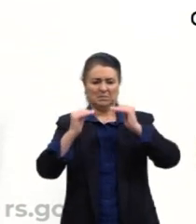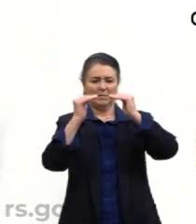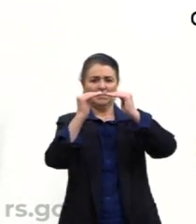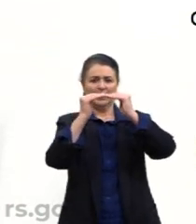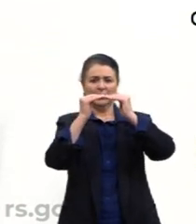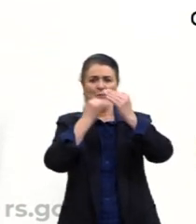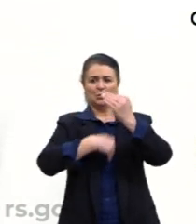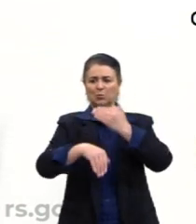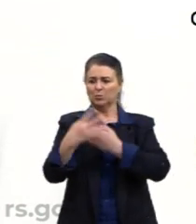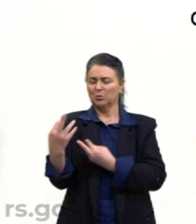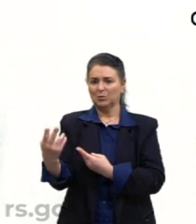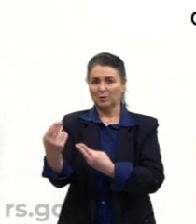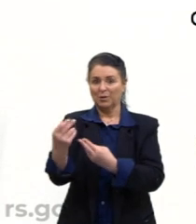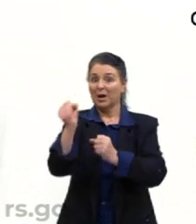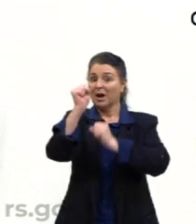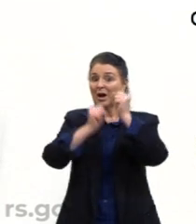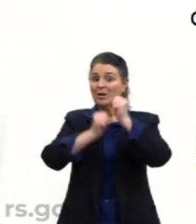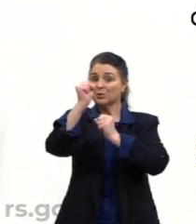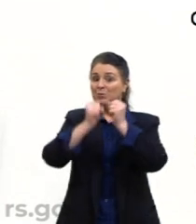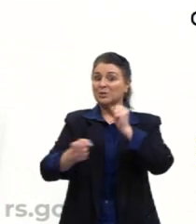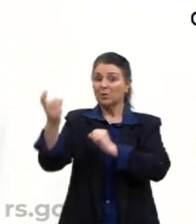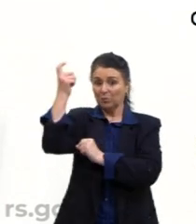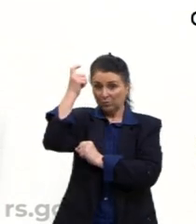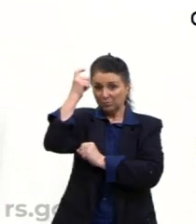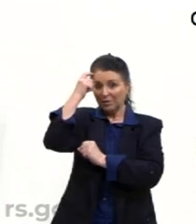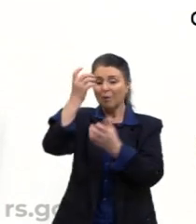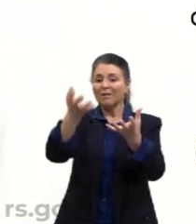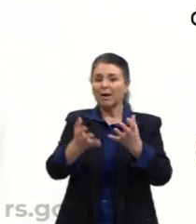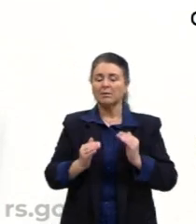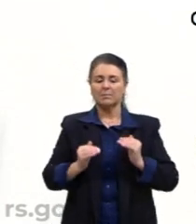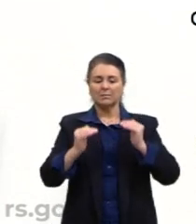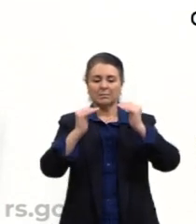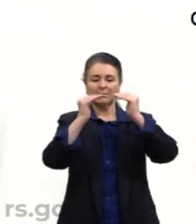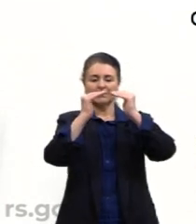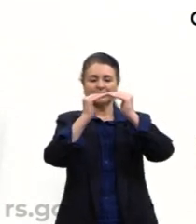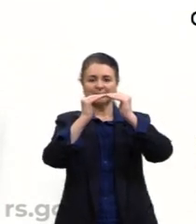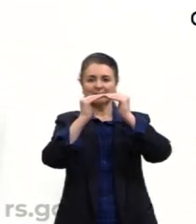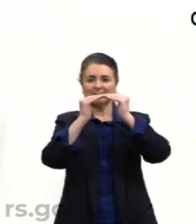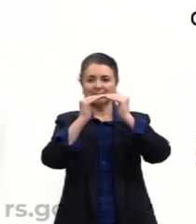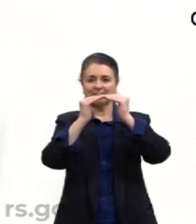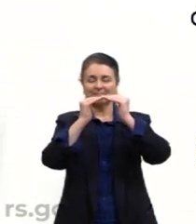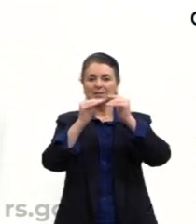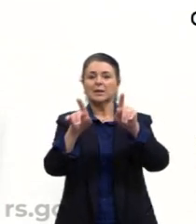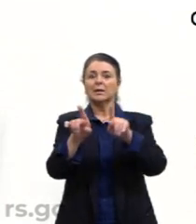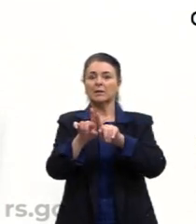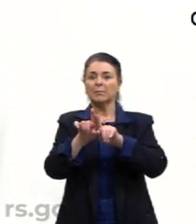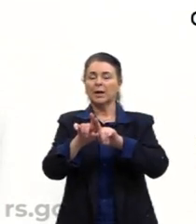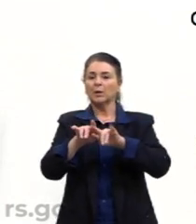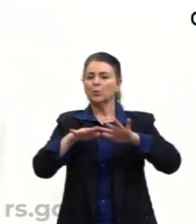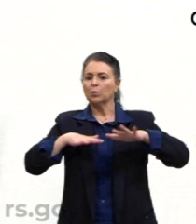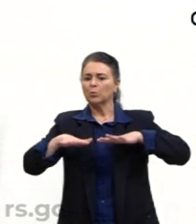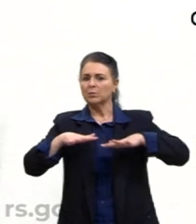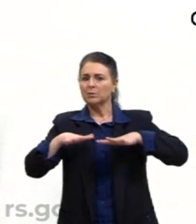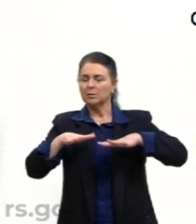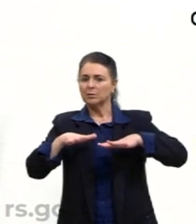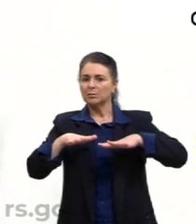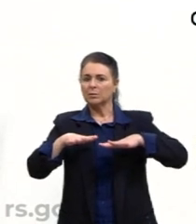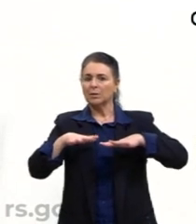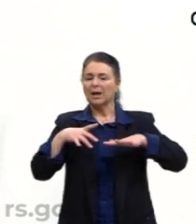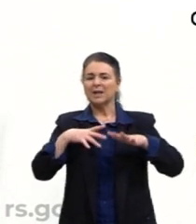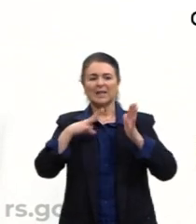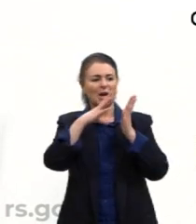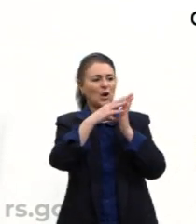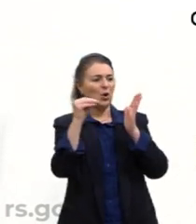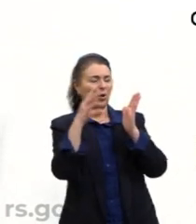A indústria cultural tem essa padronização de consumo. Os hábitos culturais, principalmente pelo modismo,